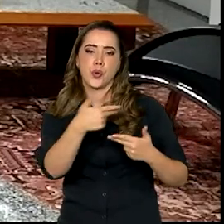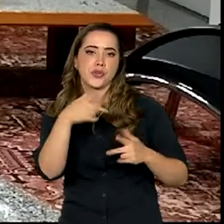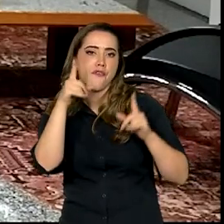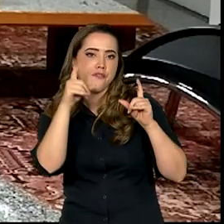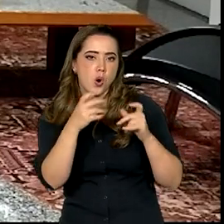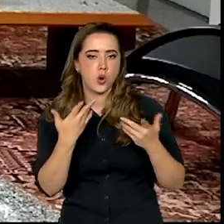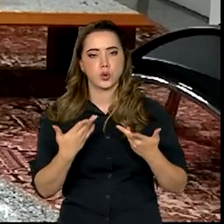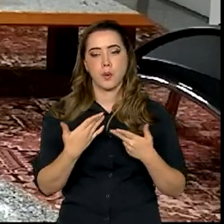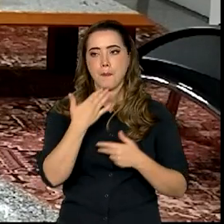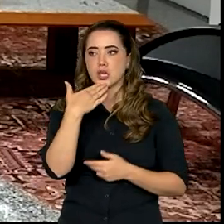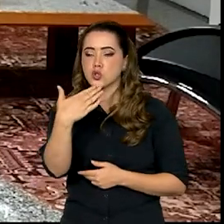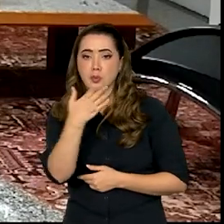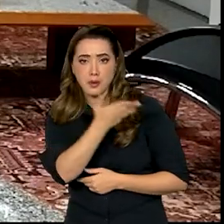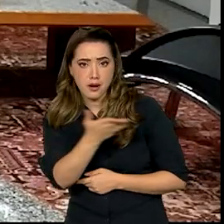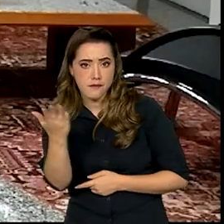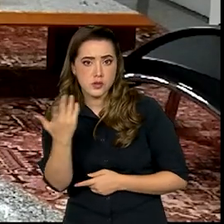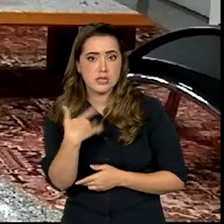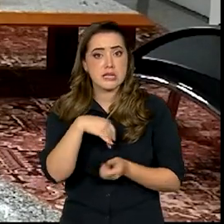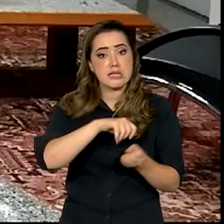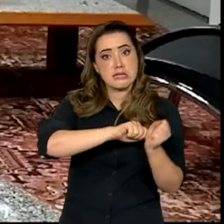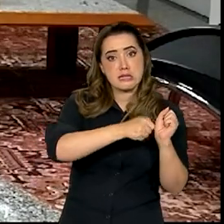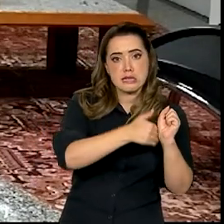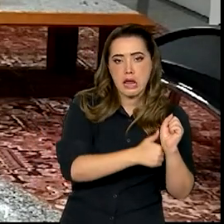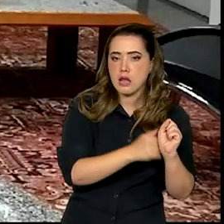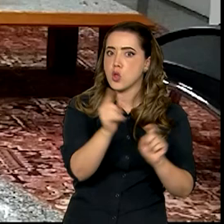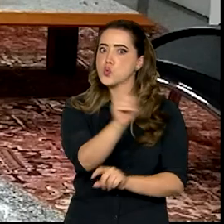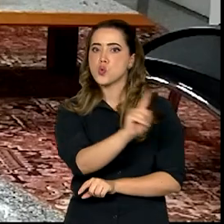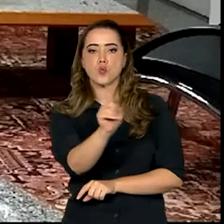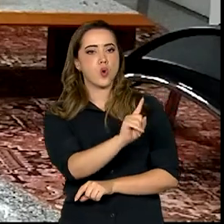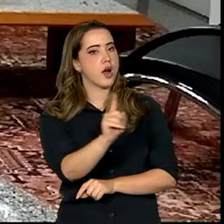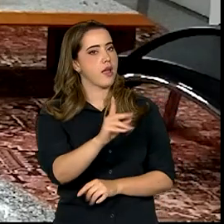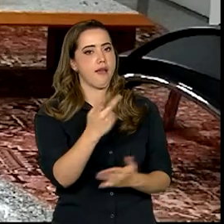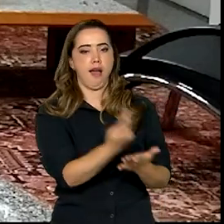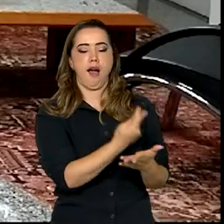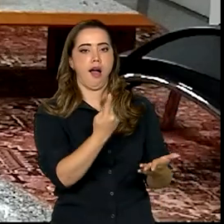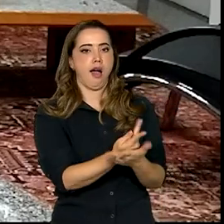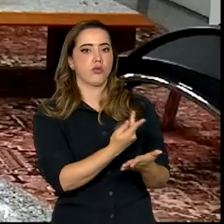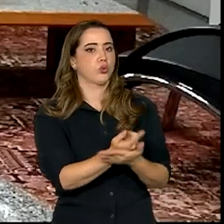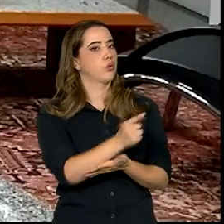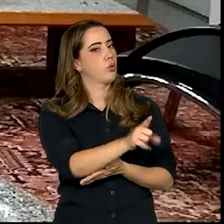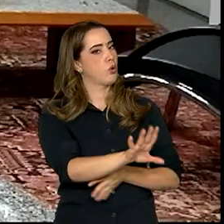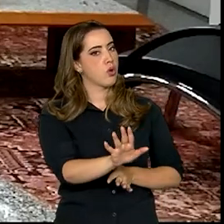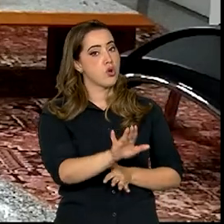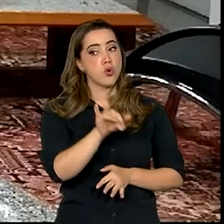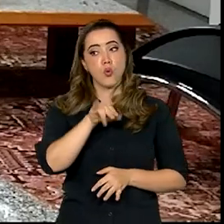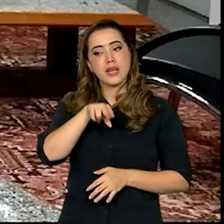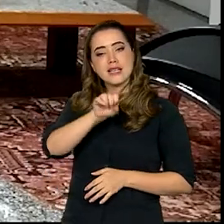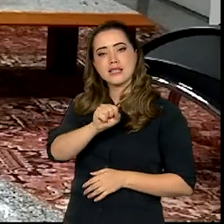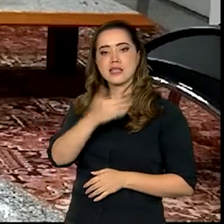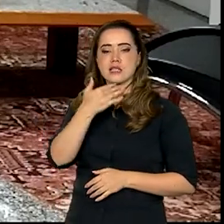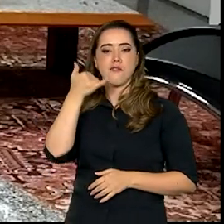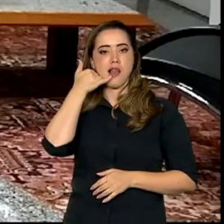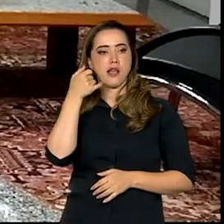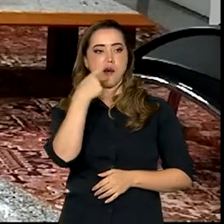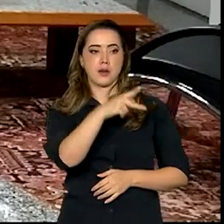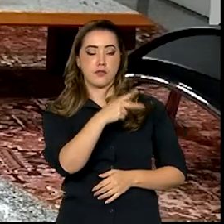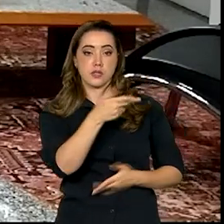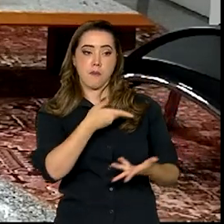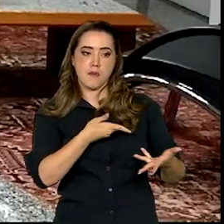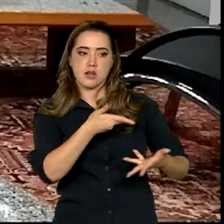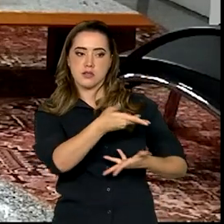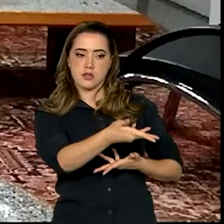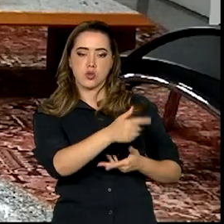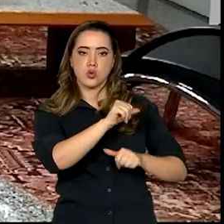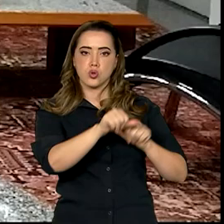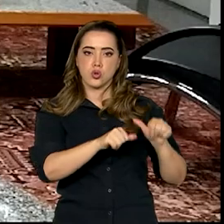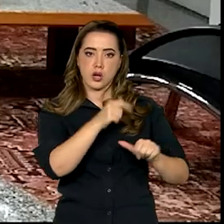foto, pedir para você senha, não é do INSS. O INSS não pede isso. O INSS vai ligar para você para trocar aquela